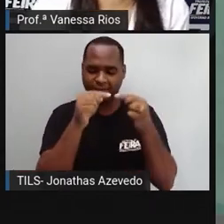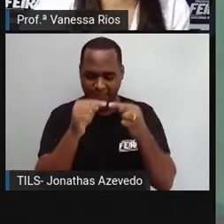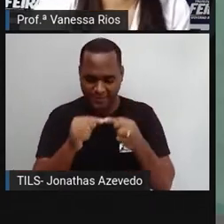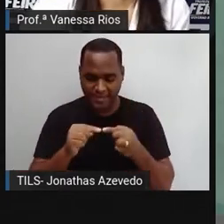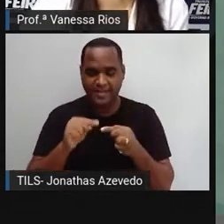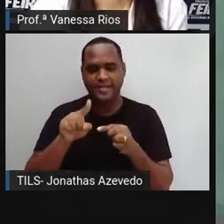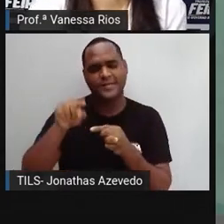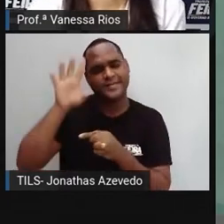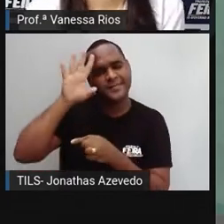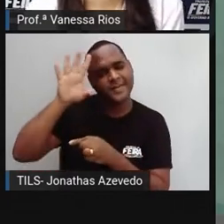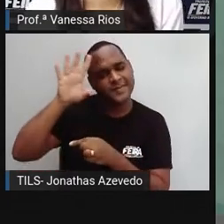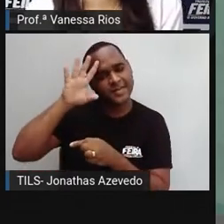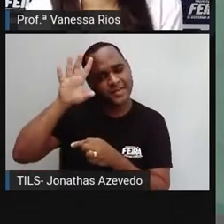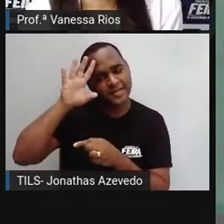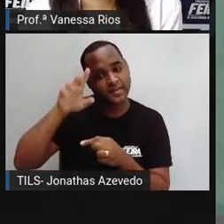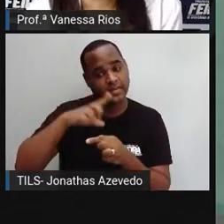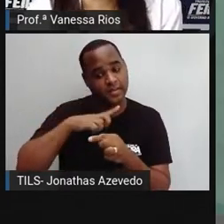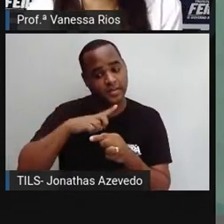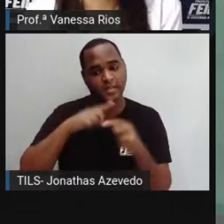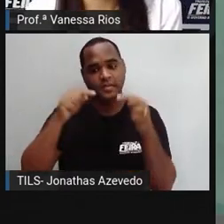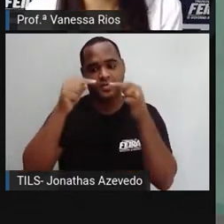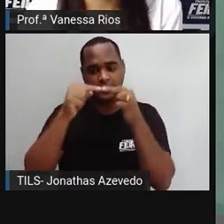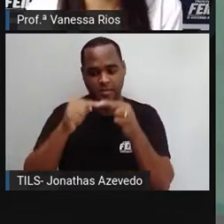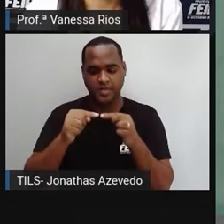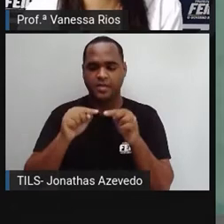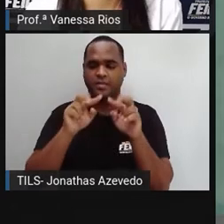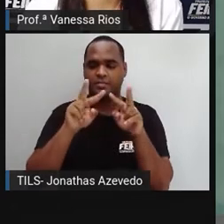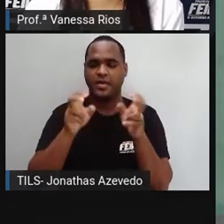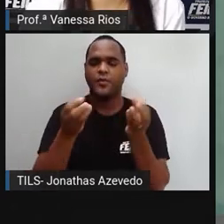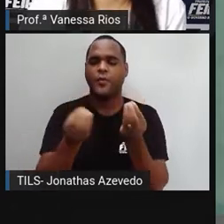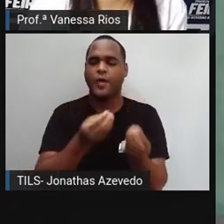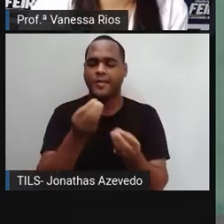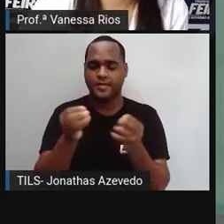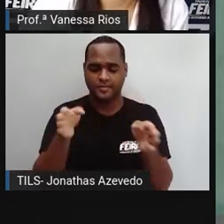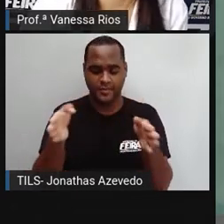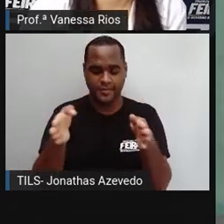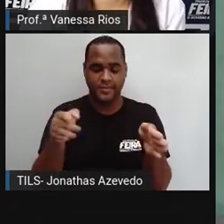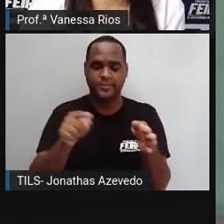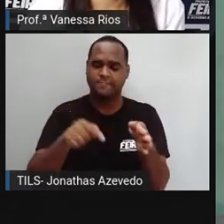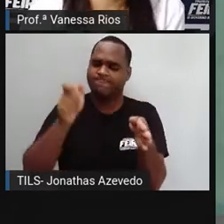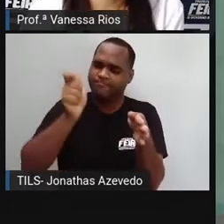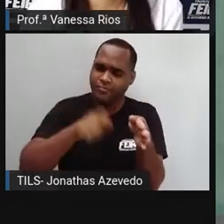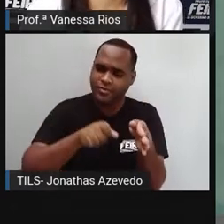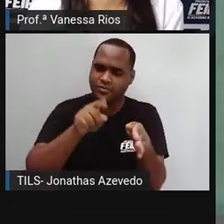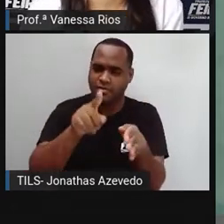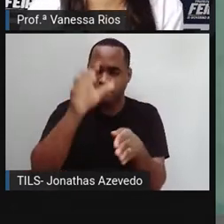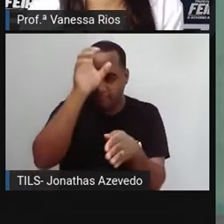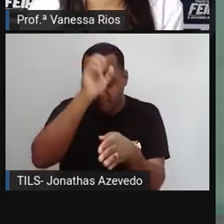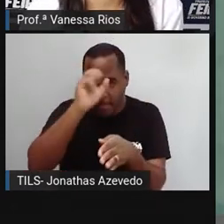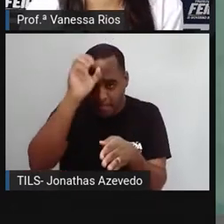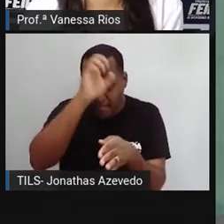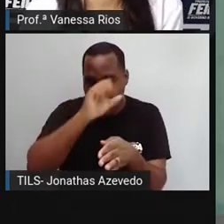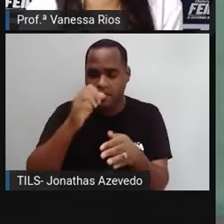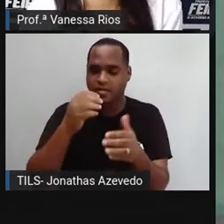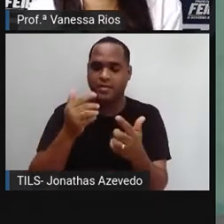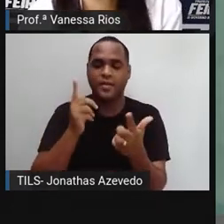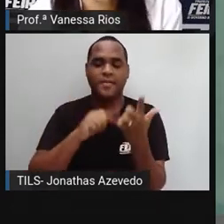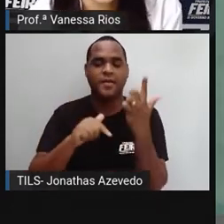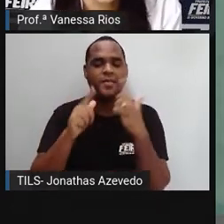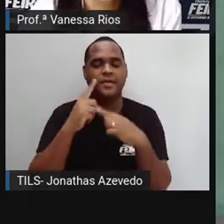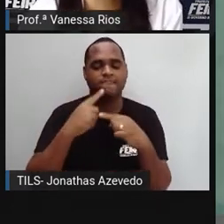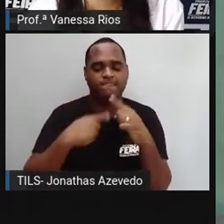pensar em ter neste momento um período em que a gente pode sim aprender, não é? A ganhar